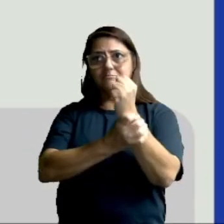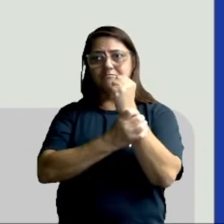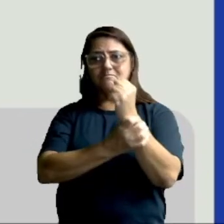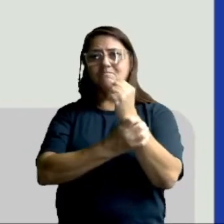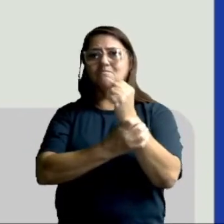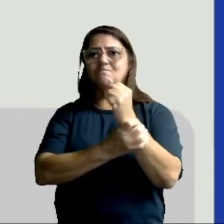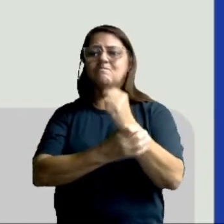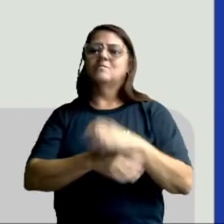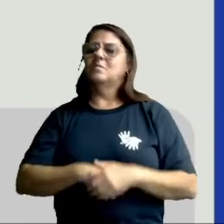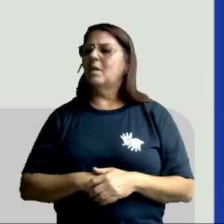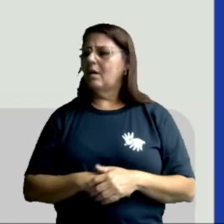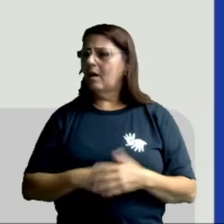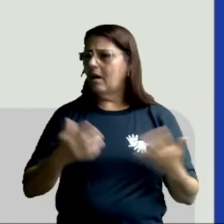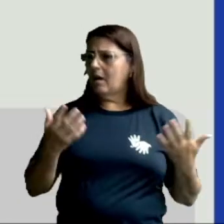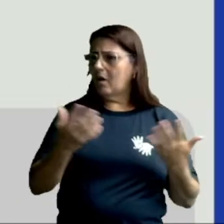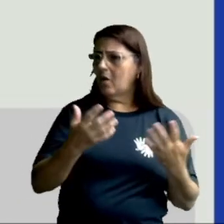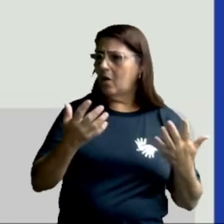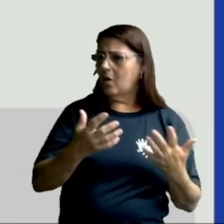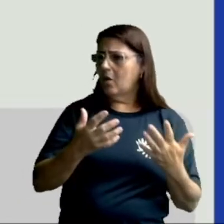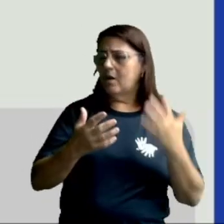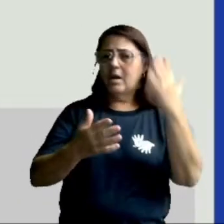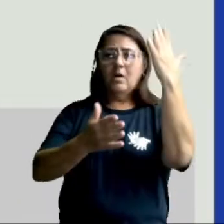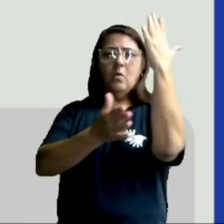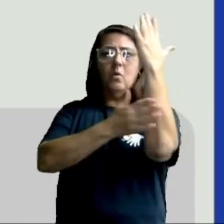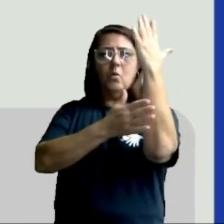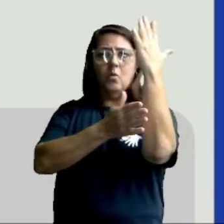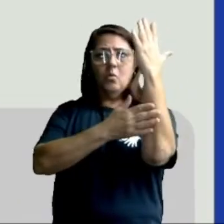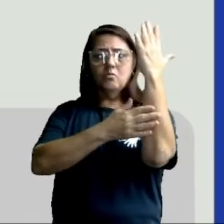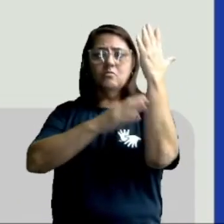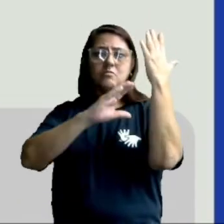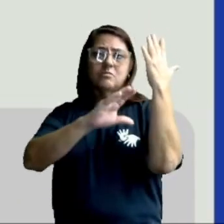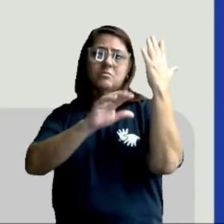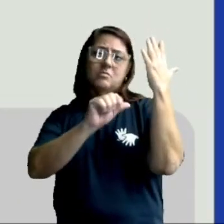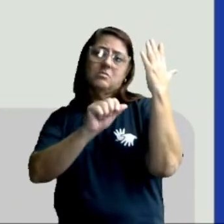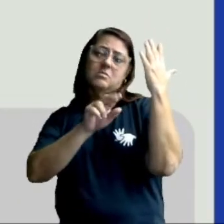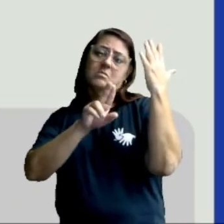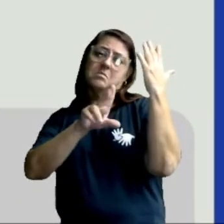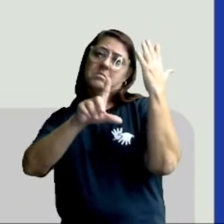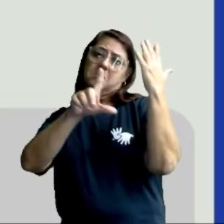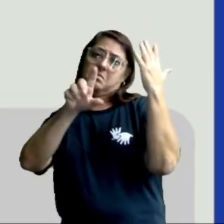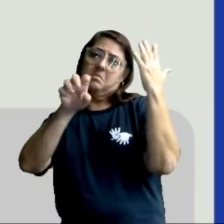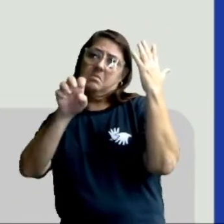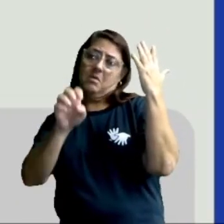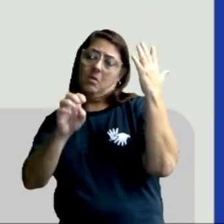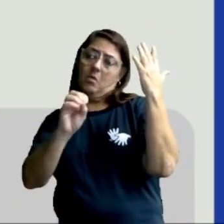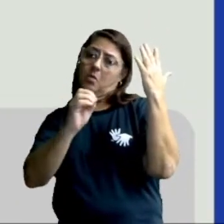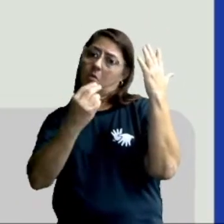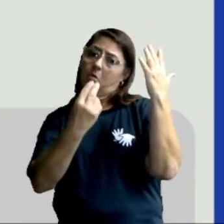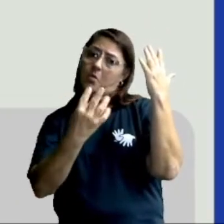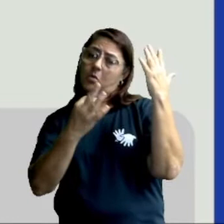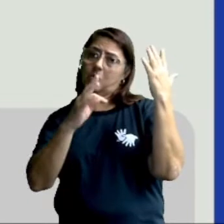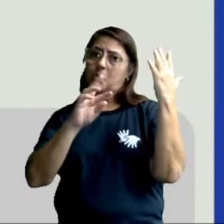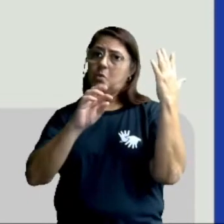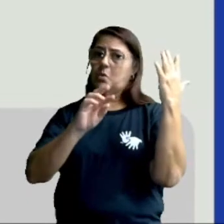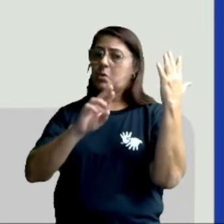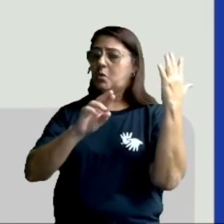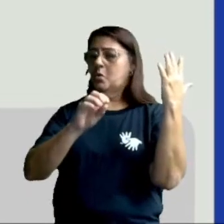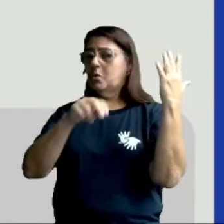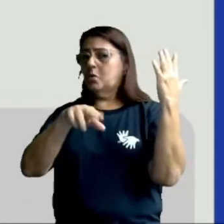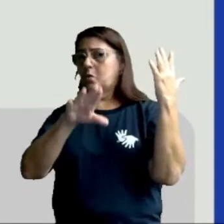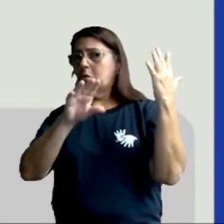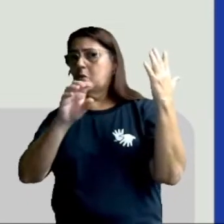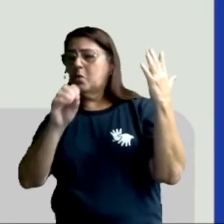Agora vamos falar um pouquinho do caule. O caule, ou tronco, sustenta a planta,